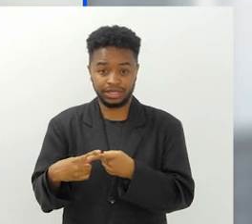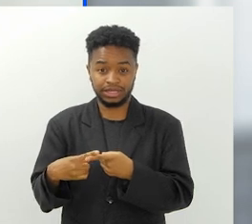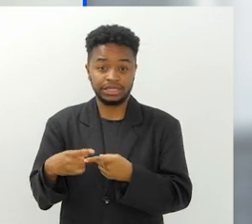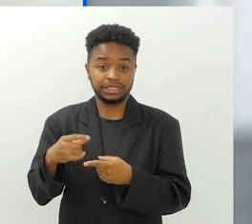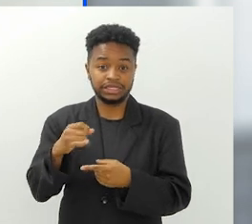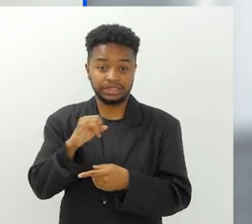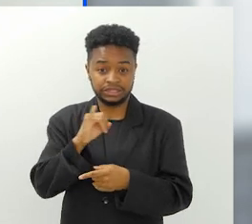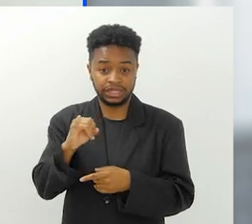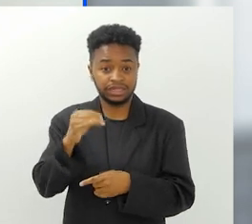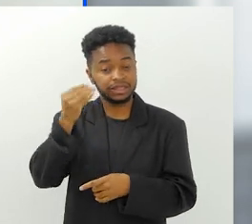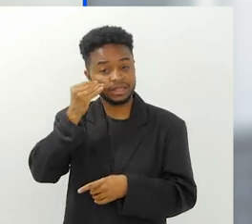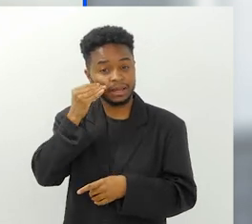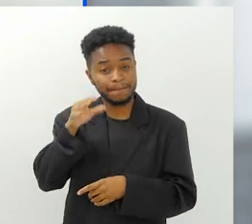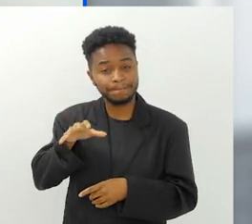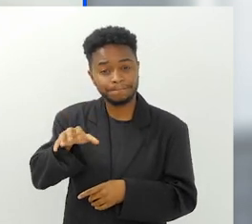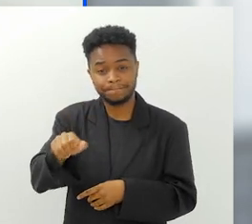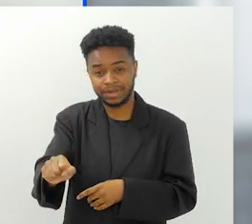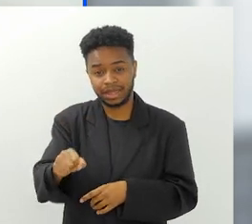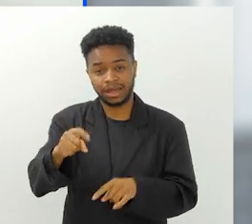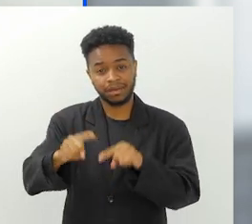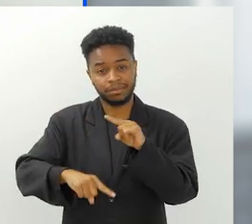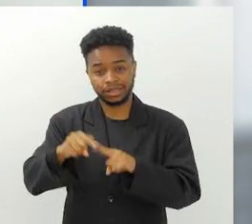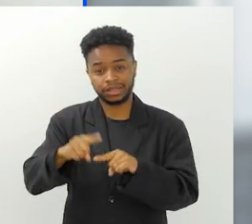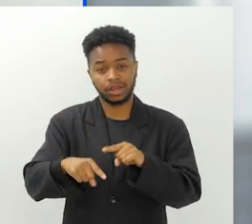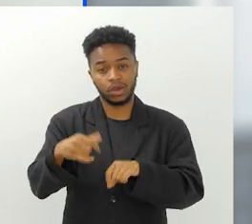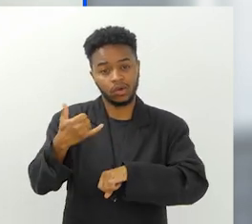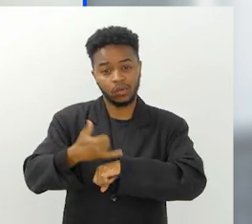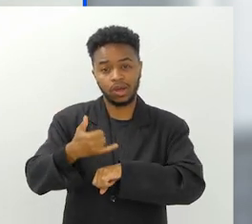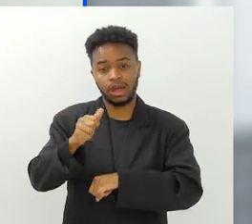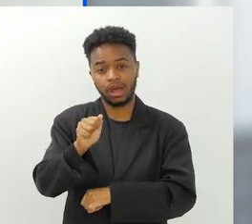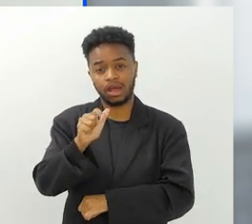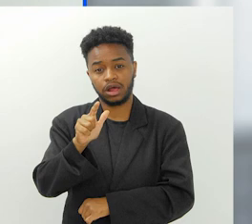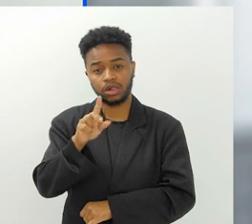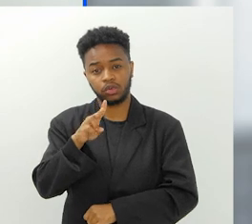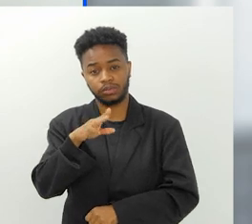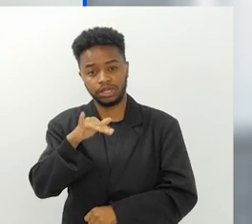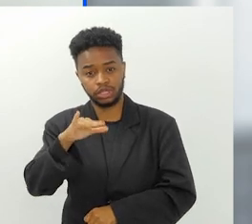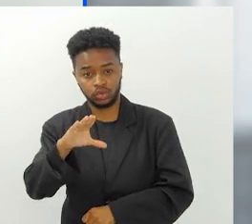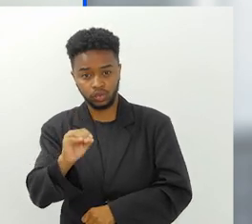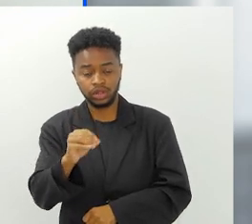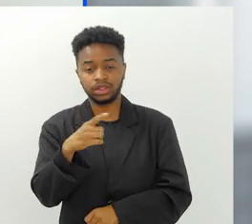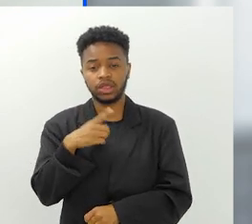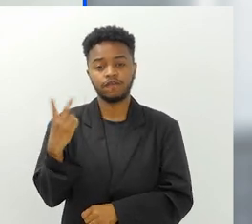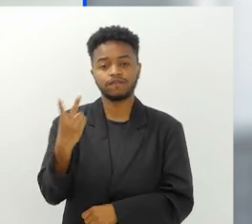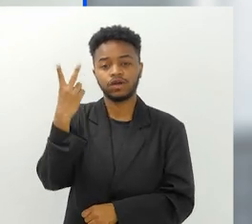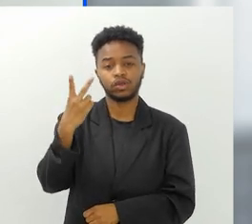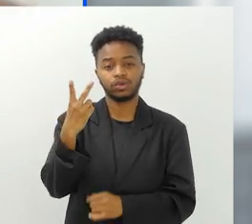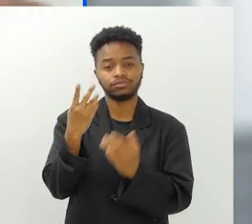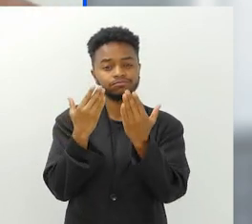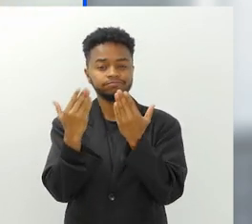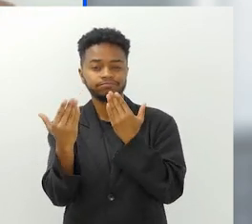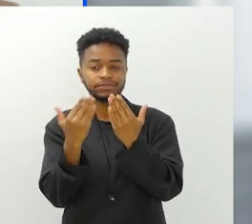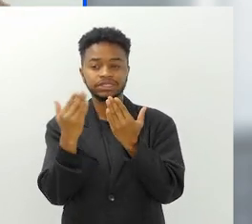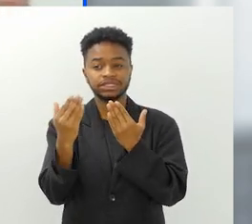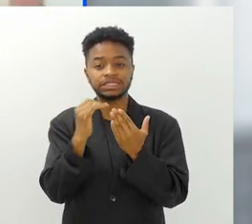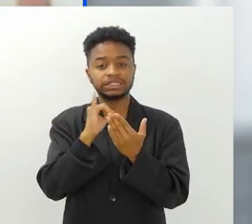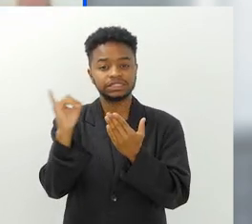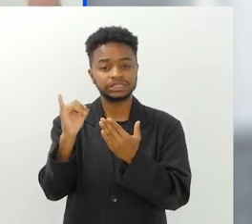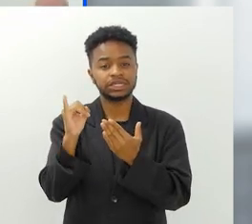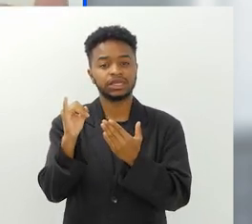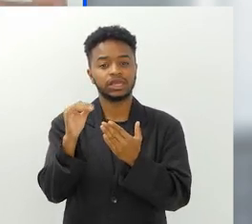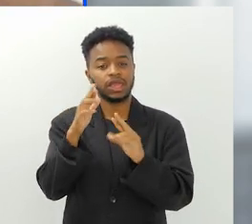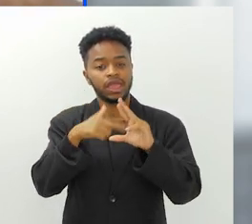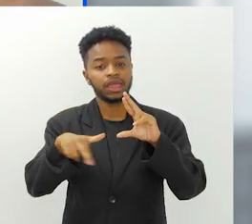minerar alumínio virgem pra produzir a latinha de alumínio é páreo com o preço de você